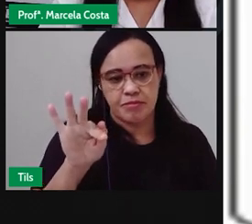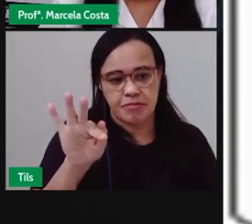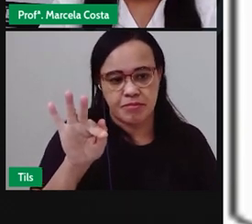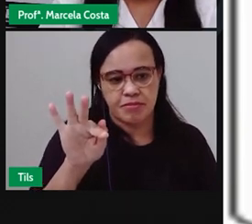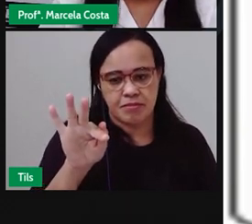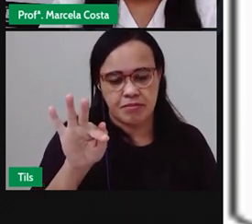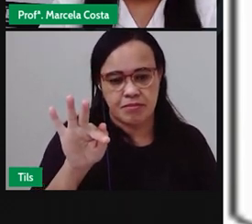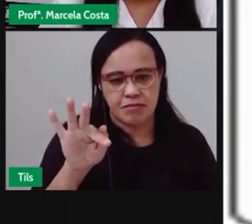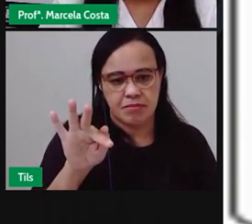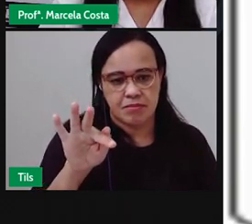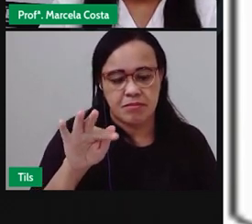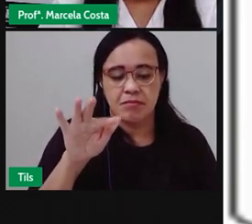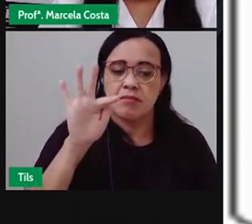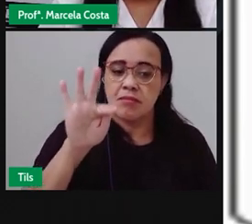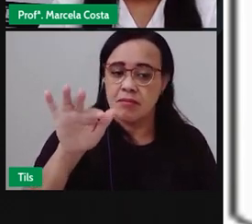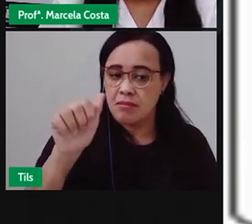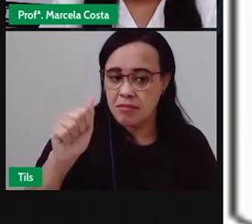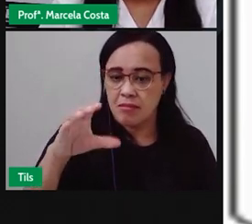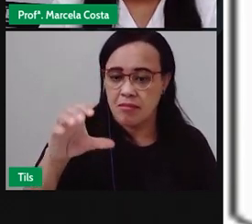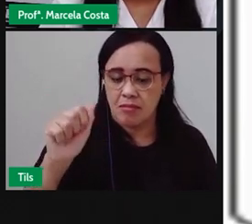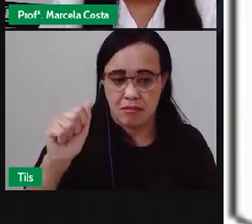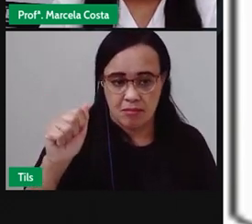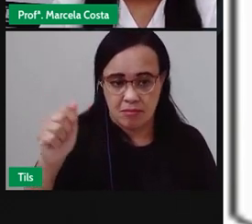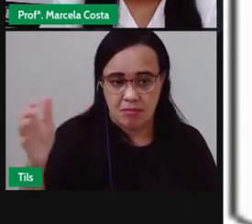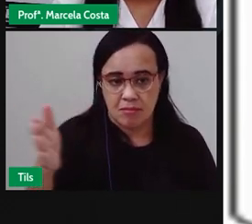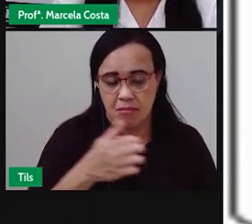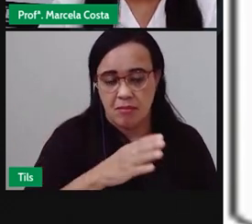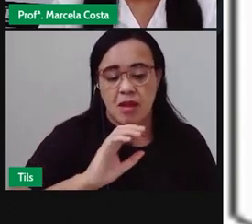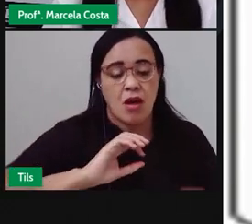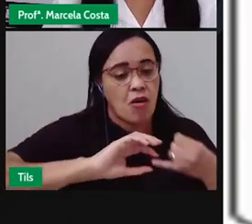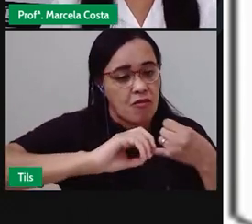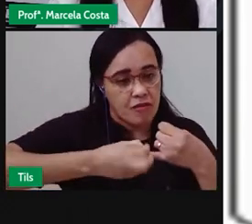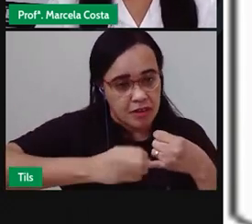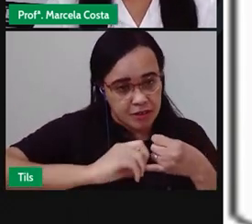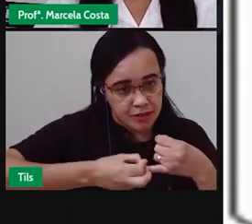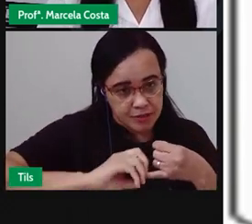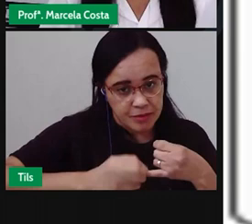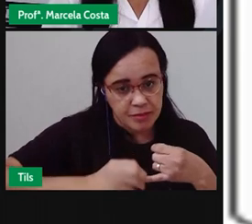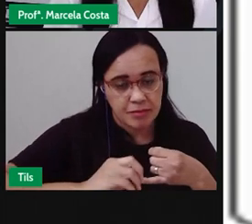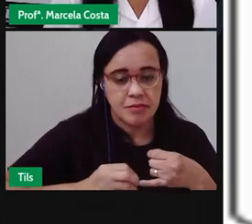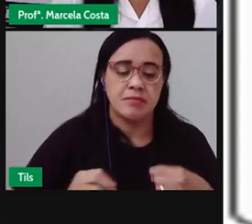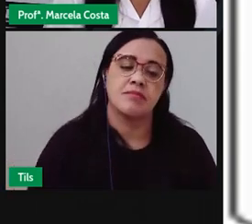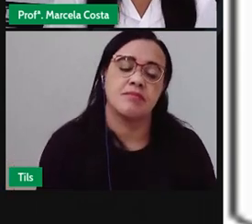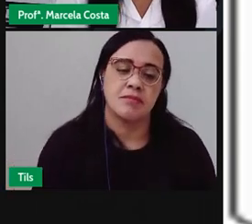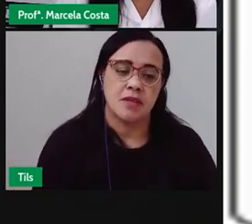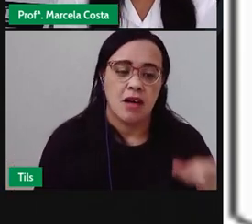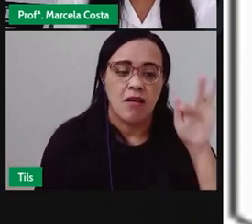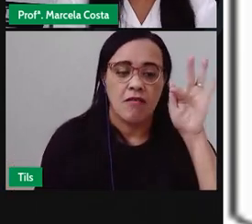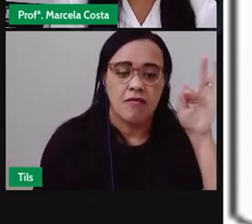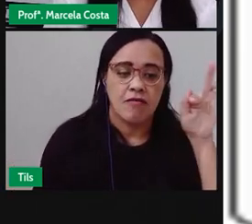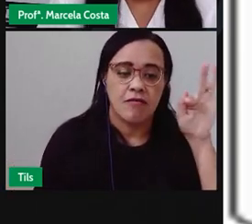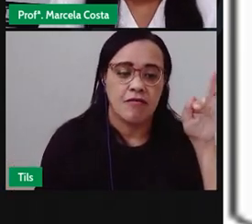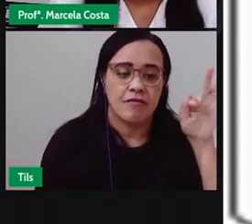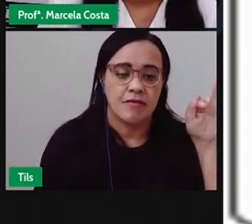F de faca F de feijão F de F